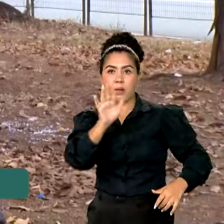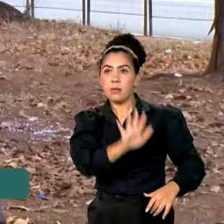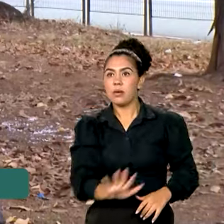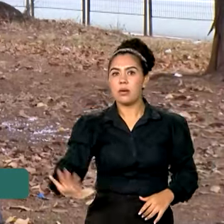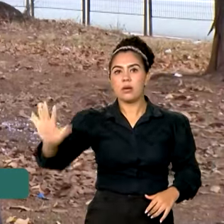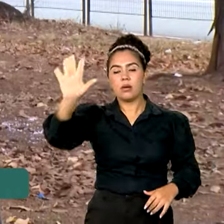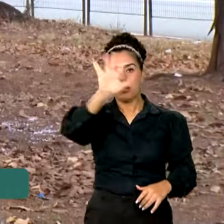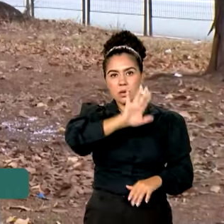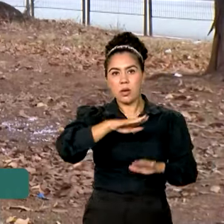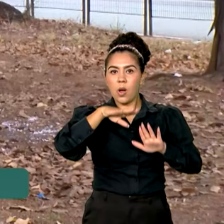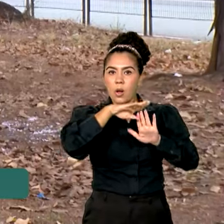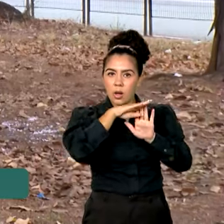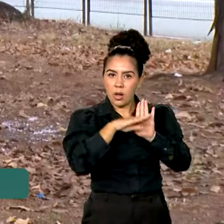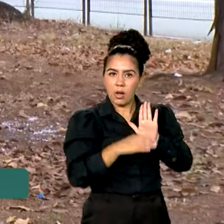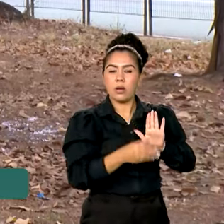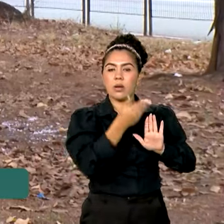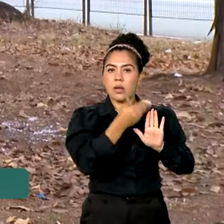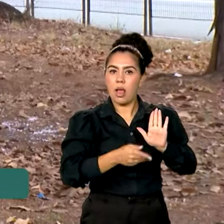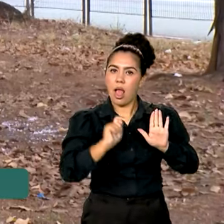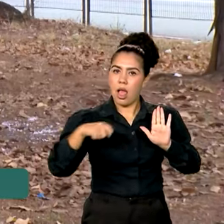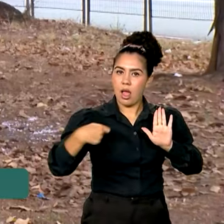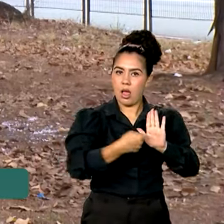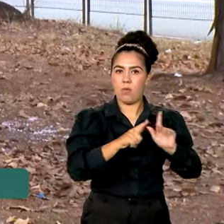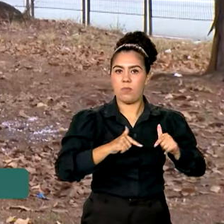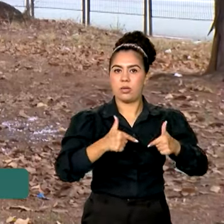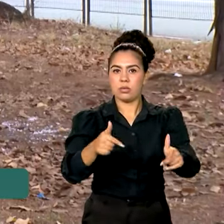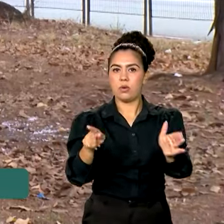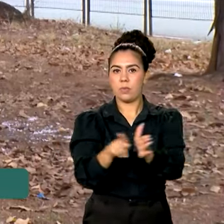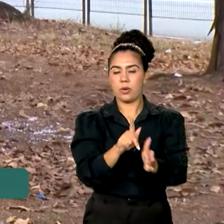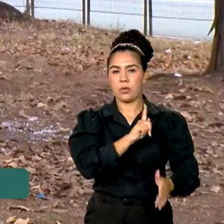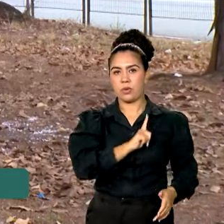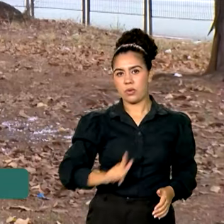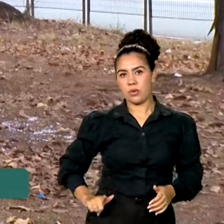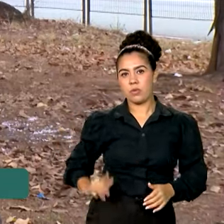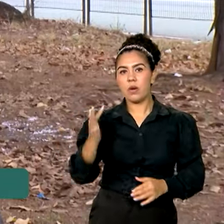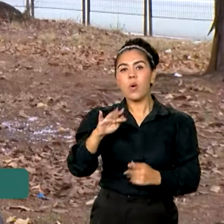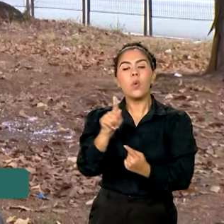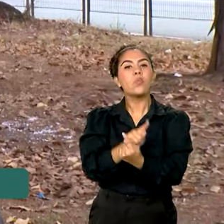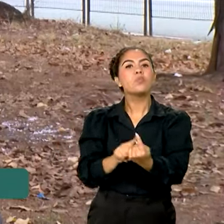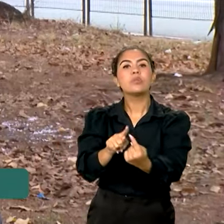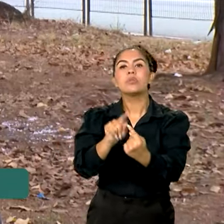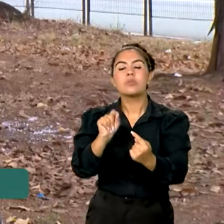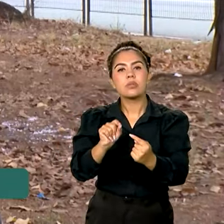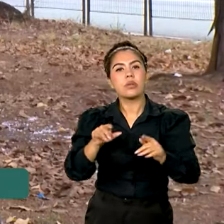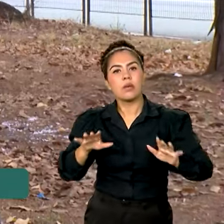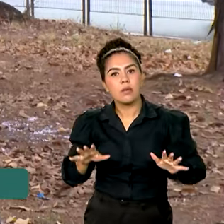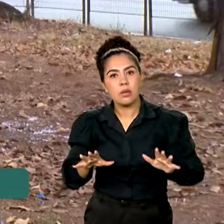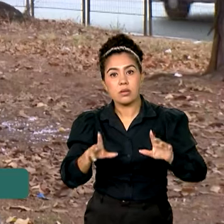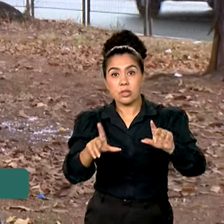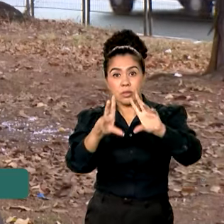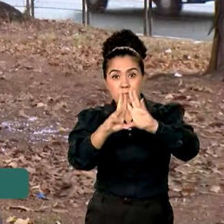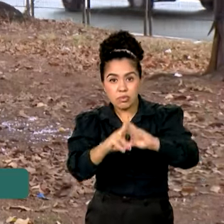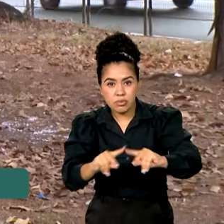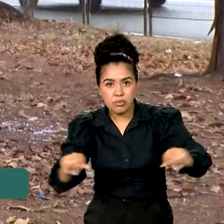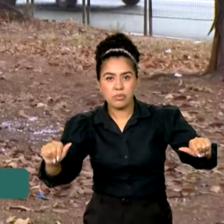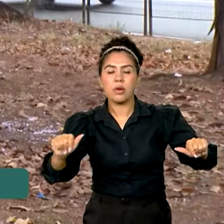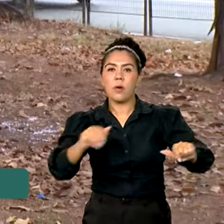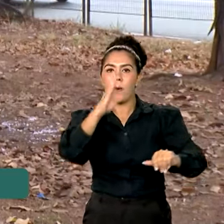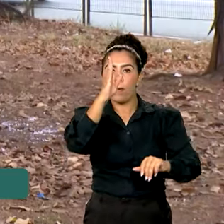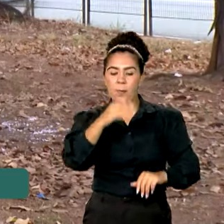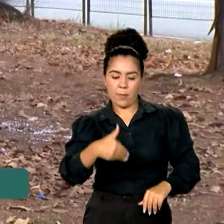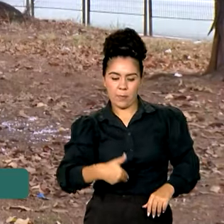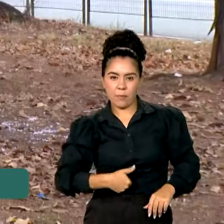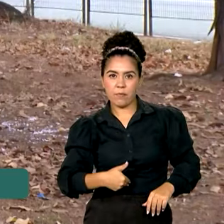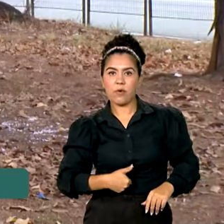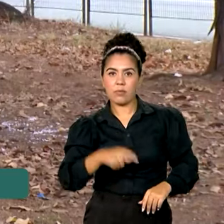das iniciativas do governo federal que tem como objetivo tirar o Brasil do mapa da fome. Desde o início